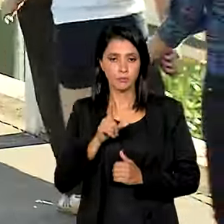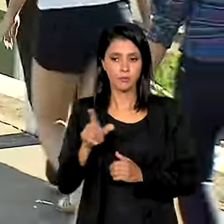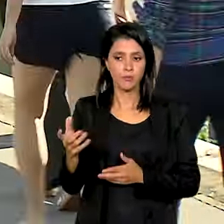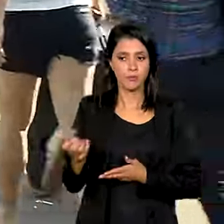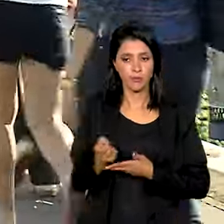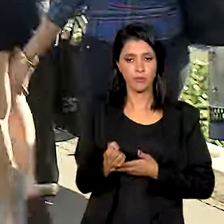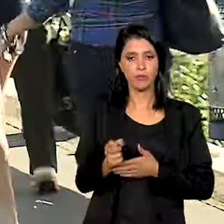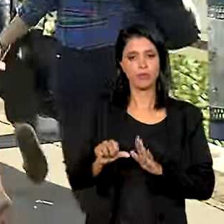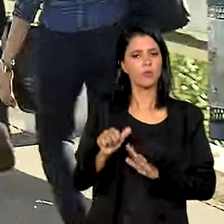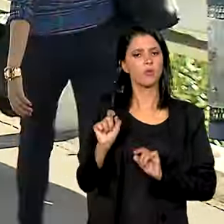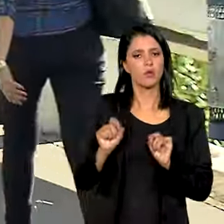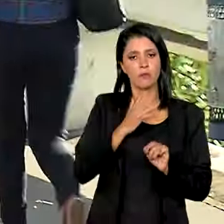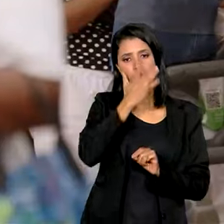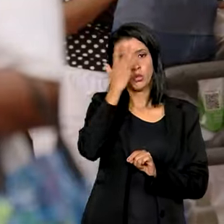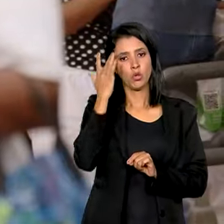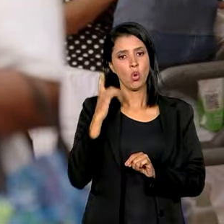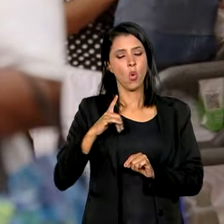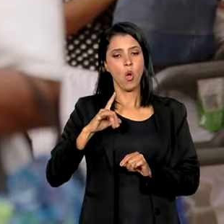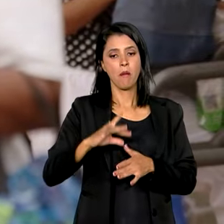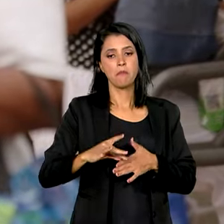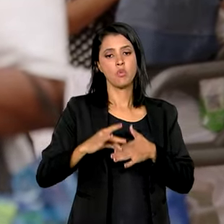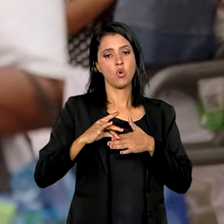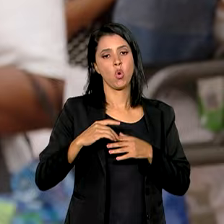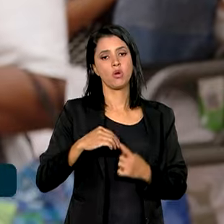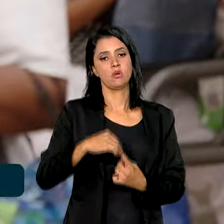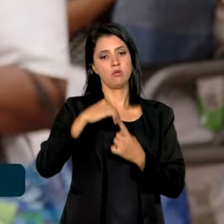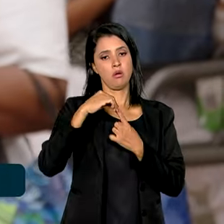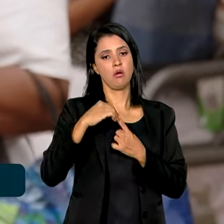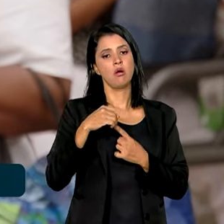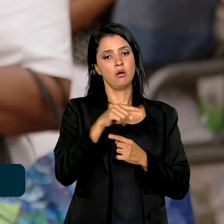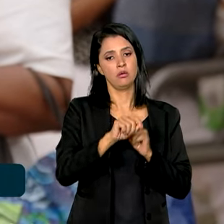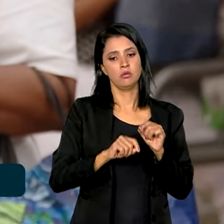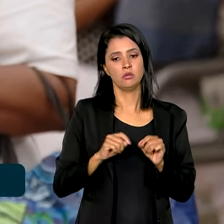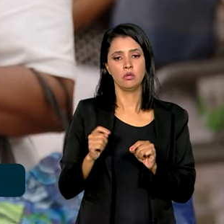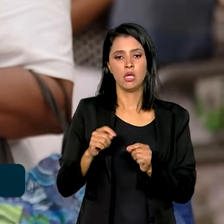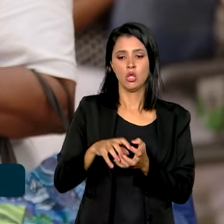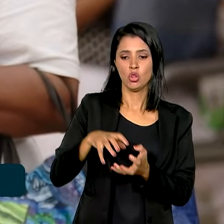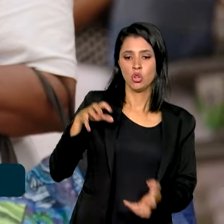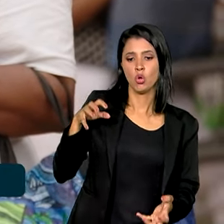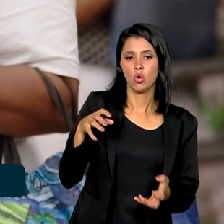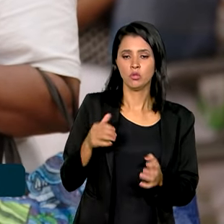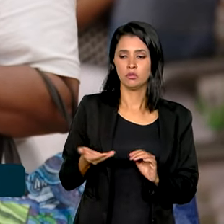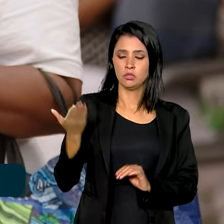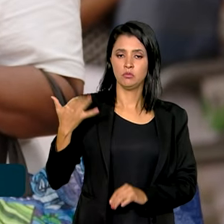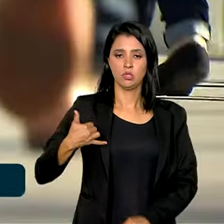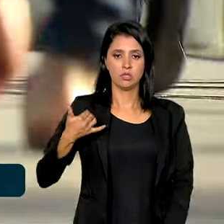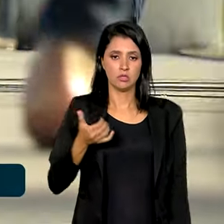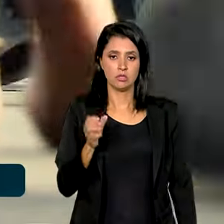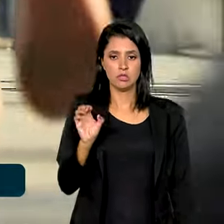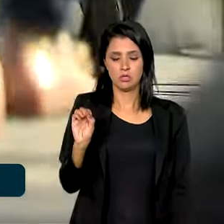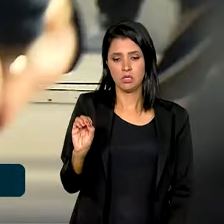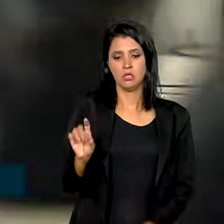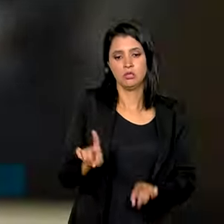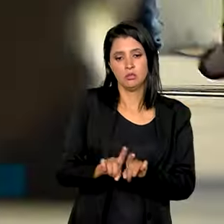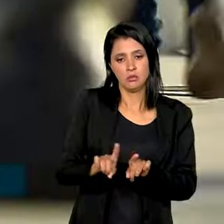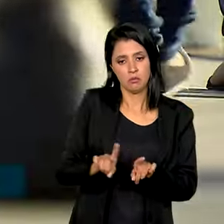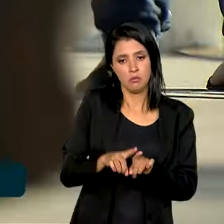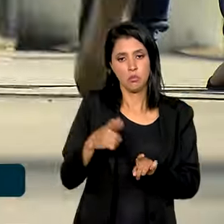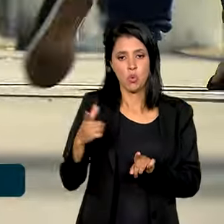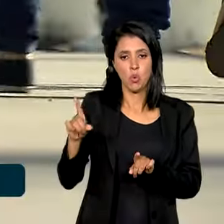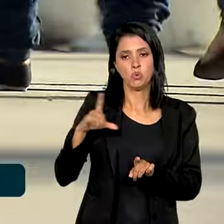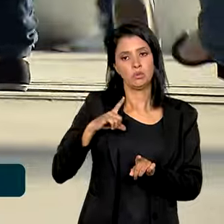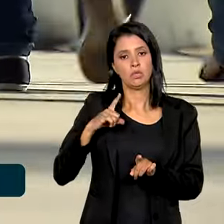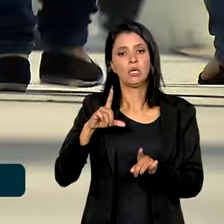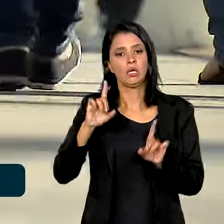primeiro as pessoas que têm prioridade legal. Contribuintes idosos acima de 60, contribuintes com